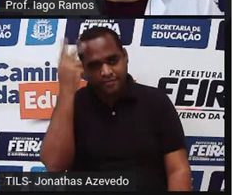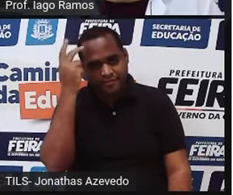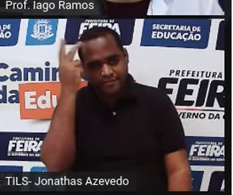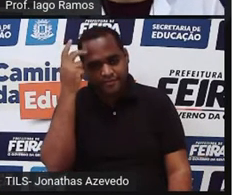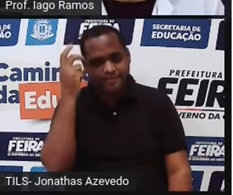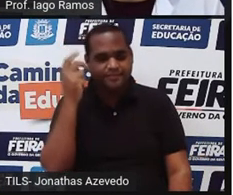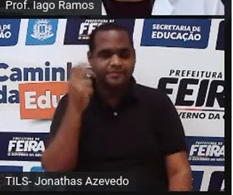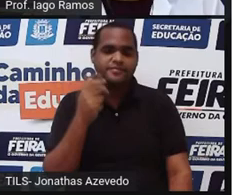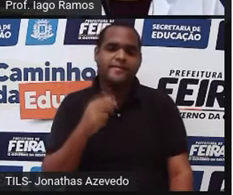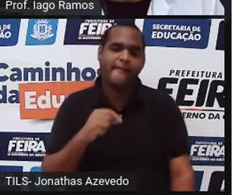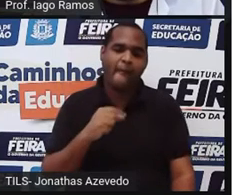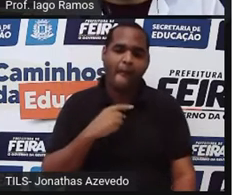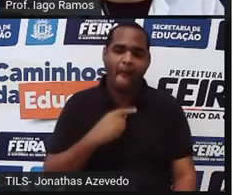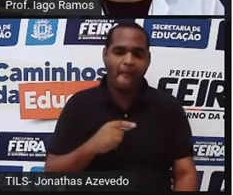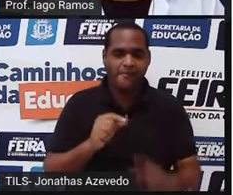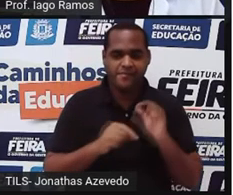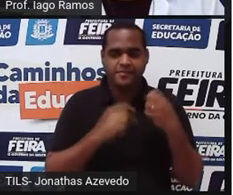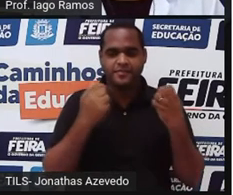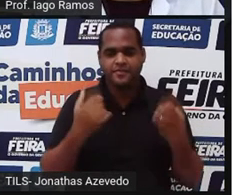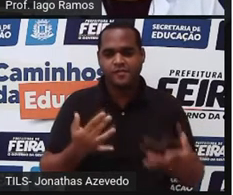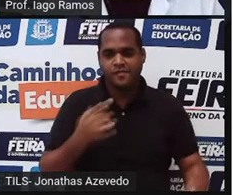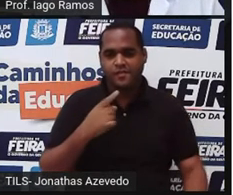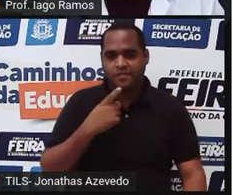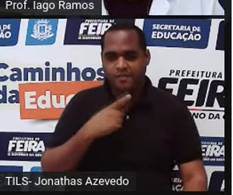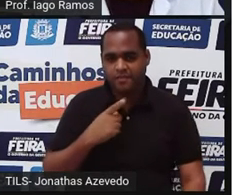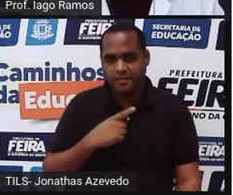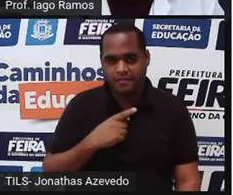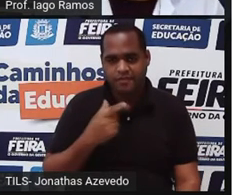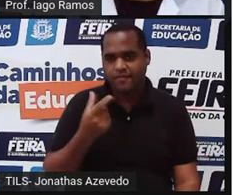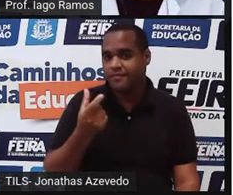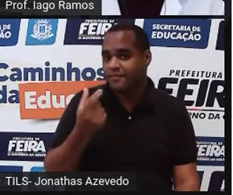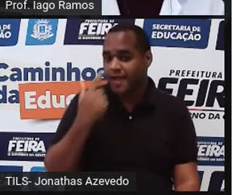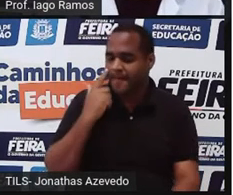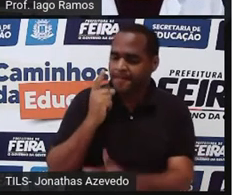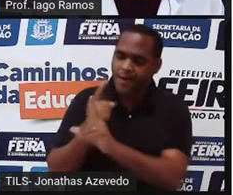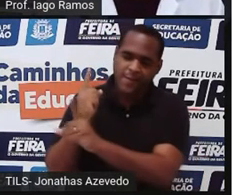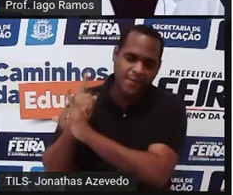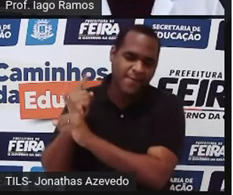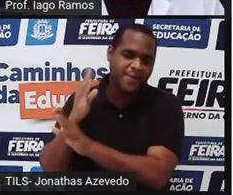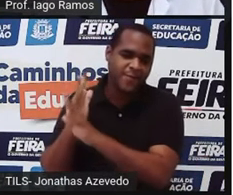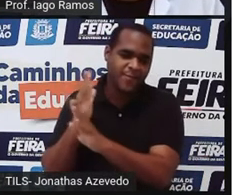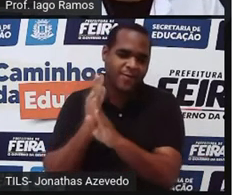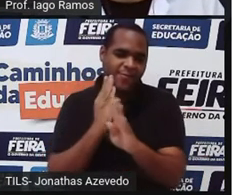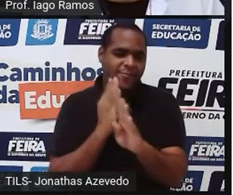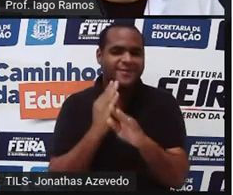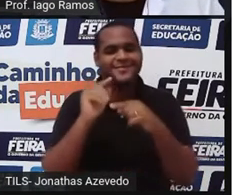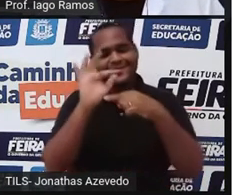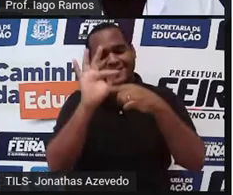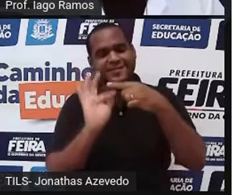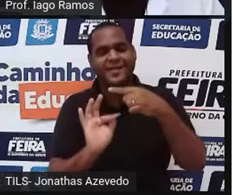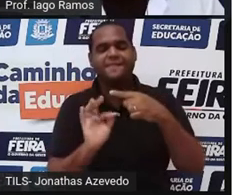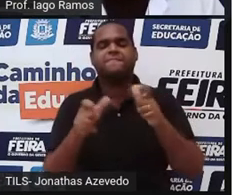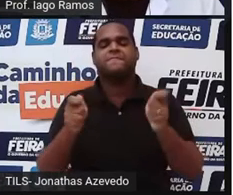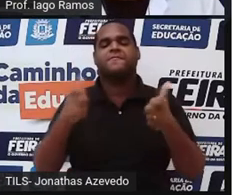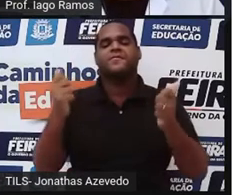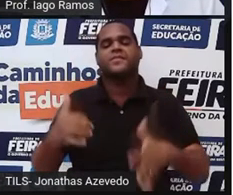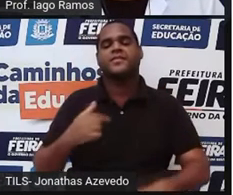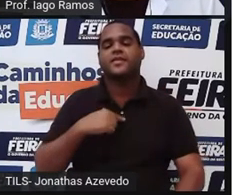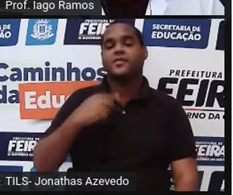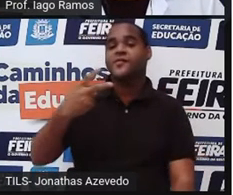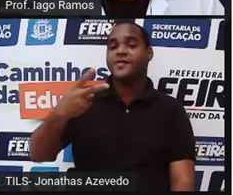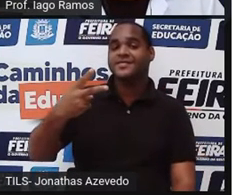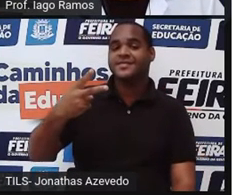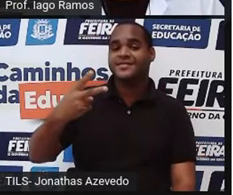Se é natural, é racional, pode ter sido encontrado por uma fração. Requisito 2.